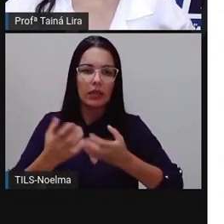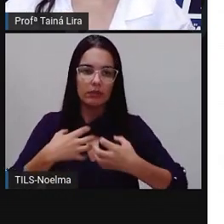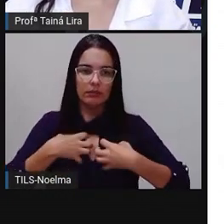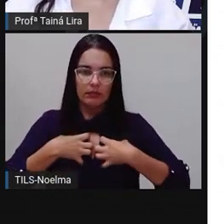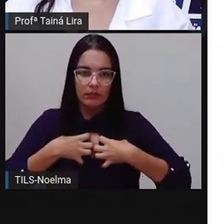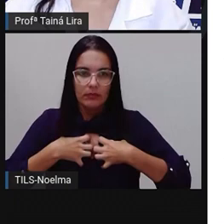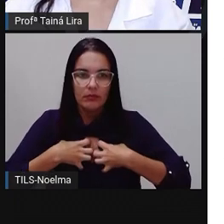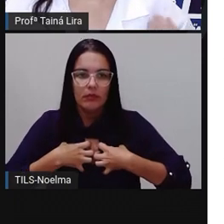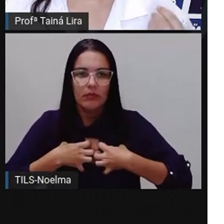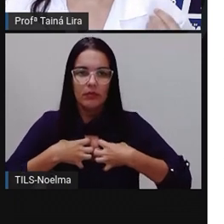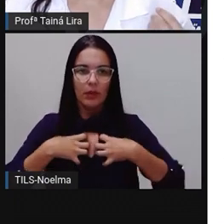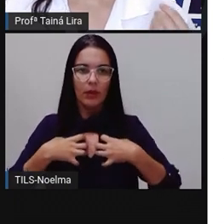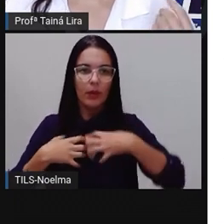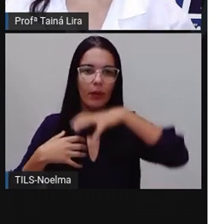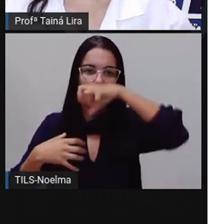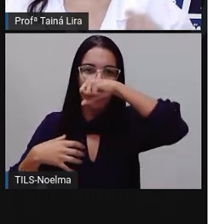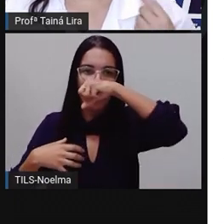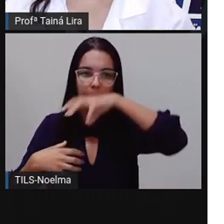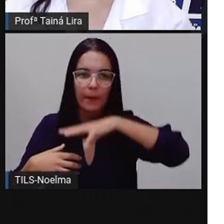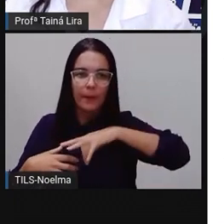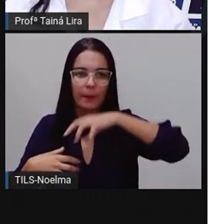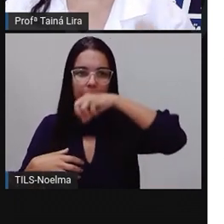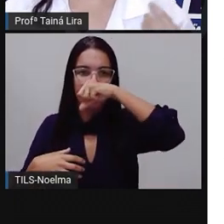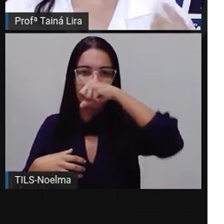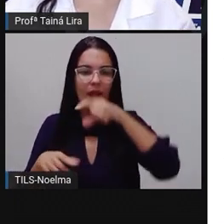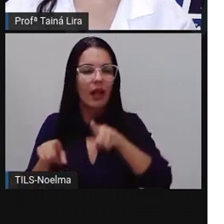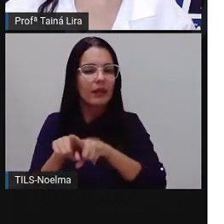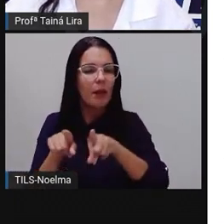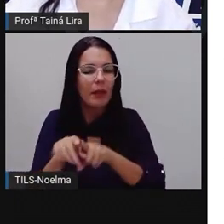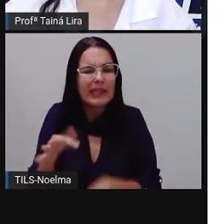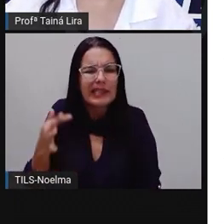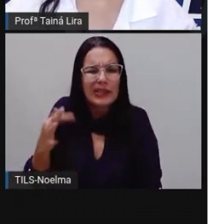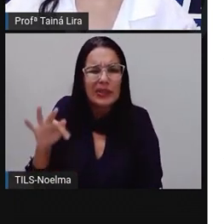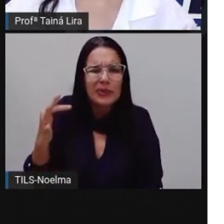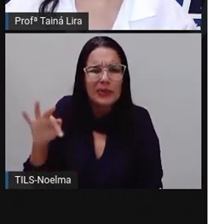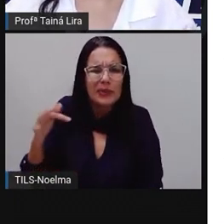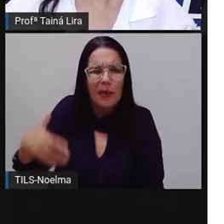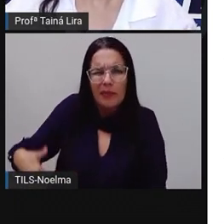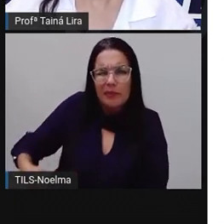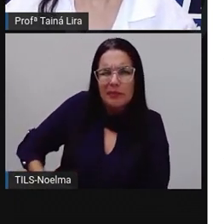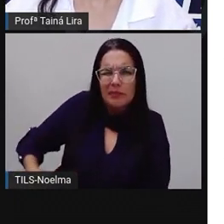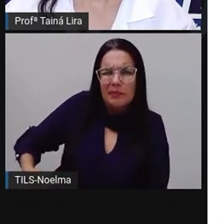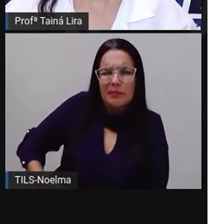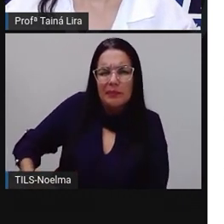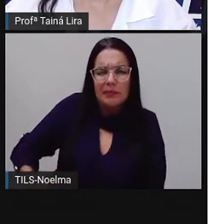inflamações e também nas cólicas intestinais, tá bom?